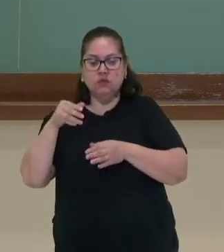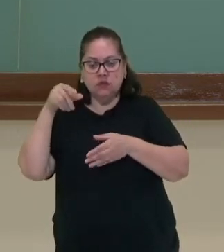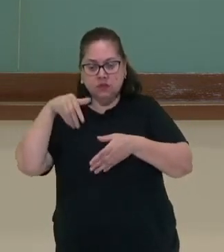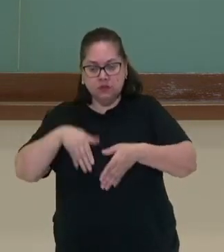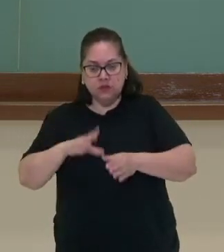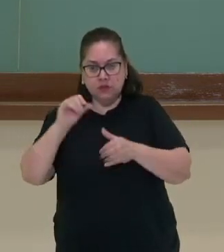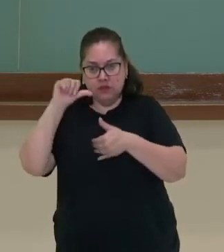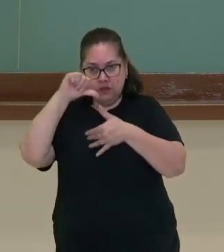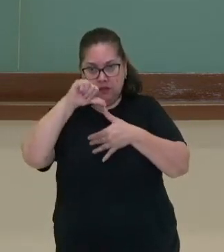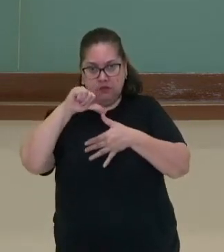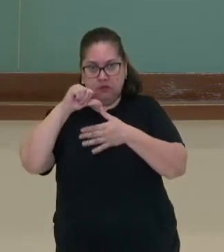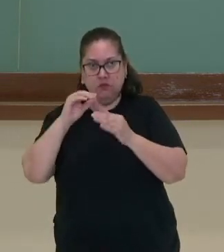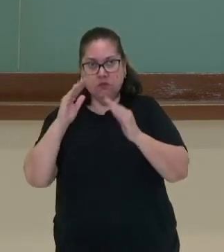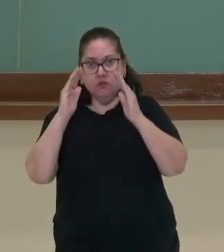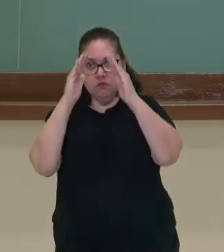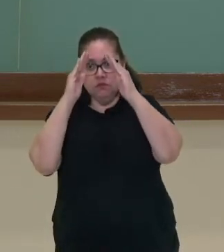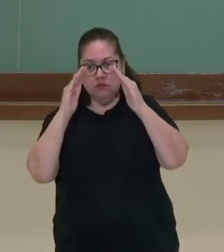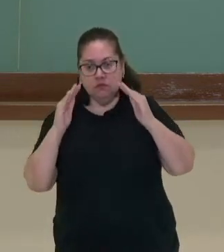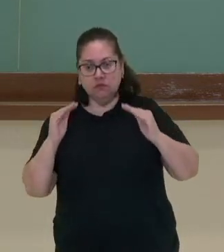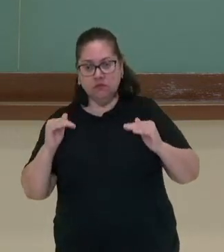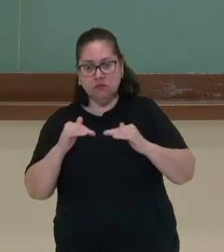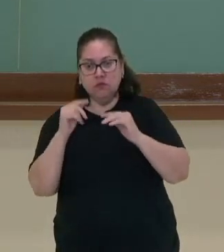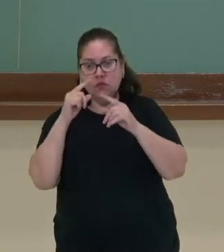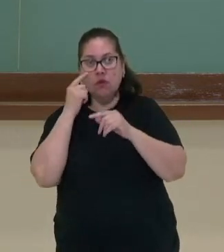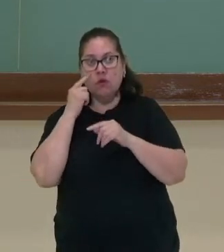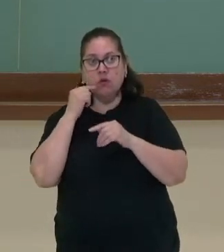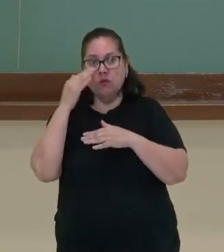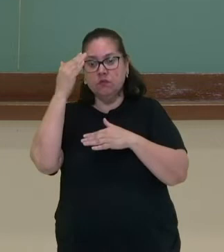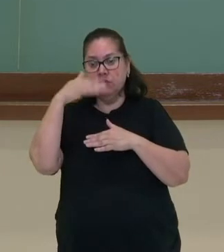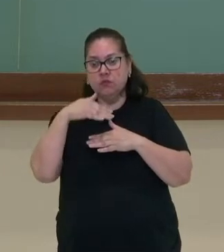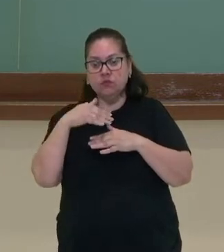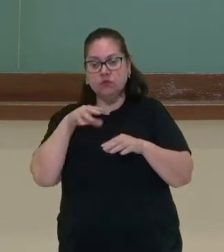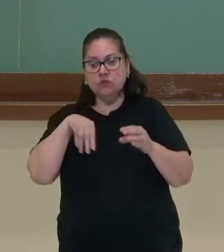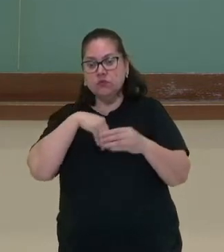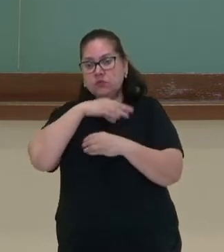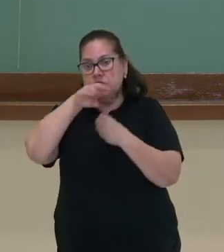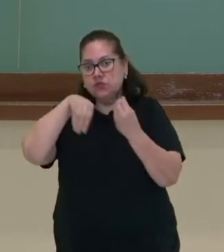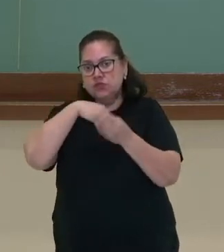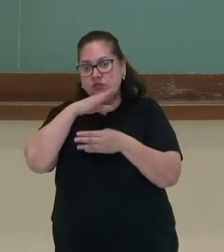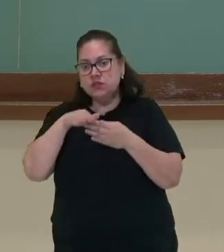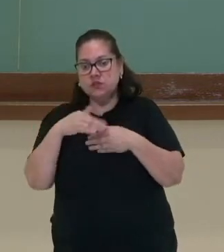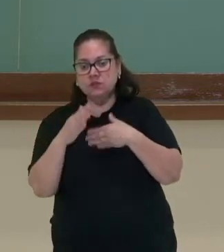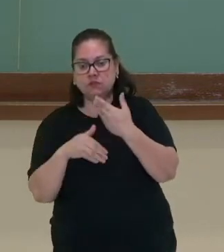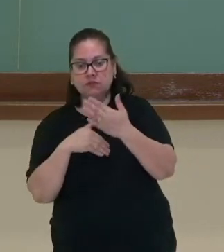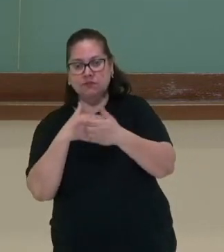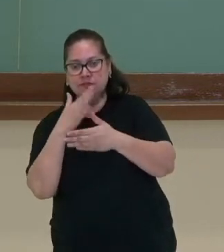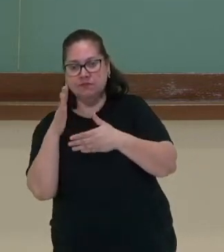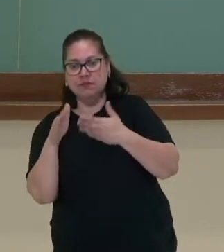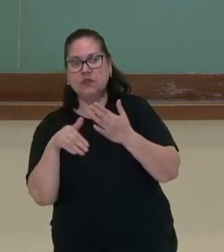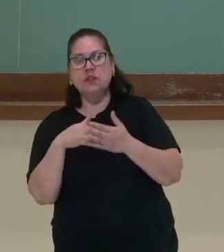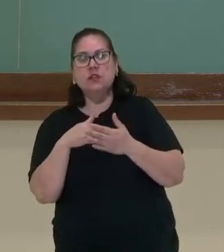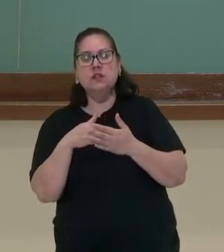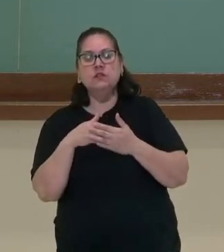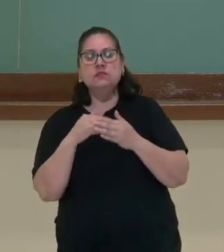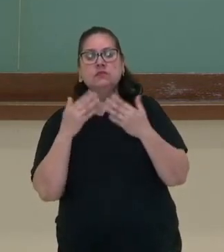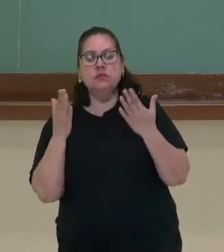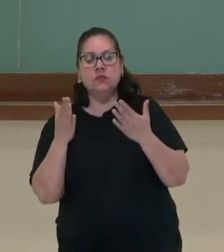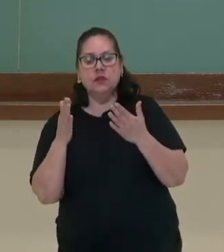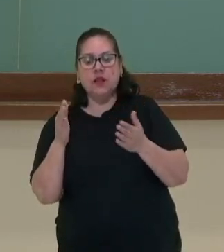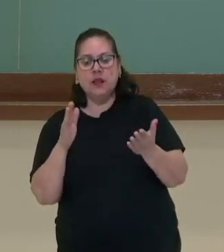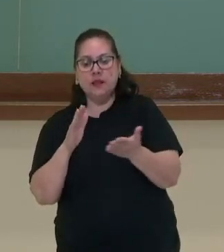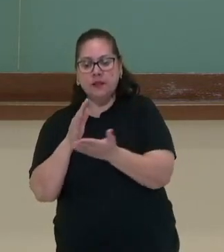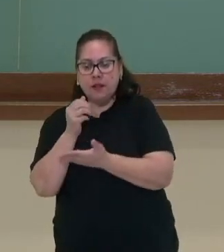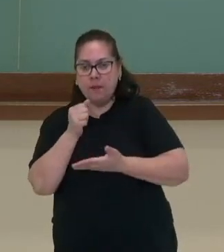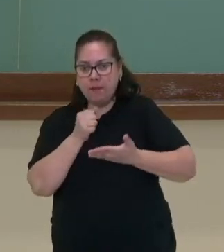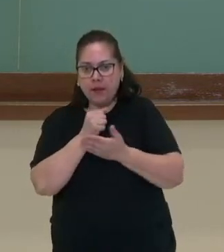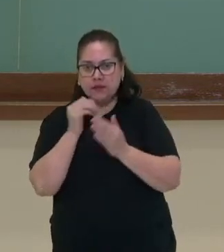percebe ali na nossa pirâmide social, aqui a presença dos mestiços, né, esse processo de miscigenação. E, na base